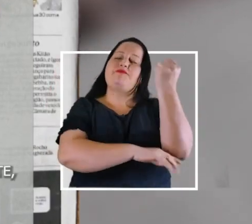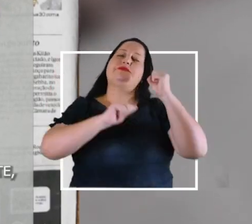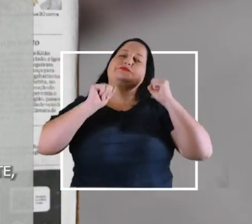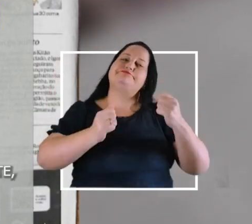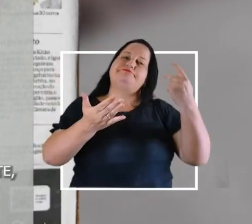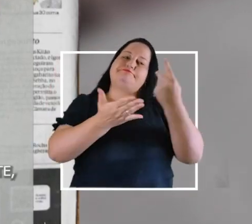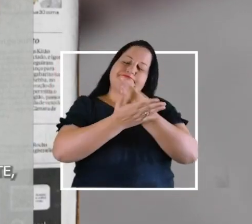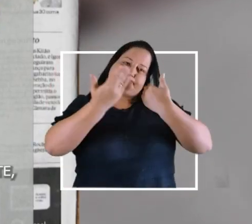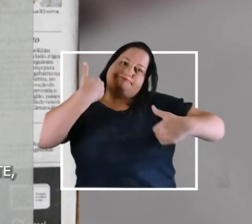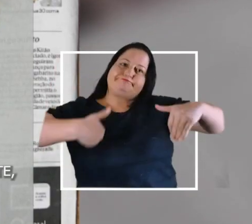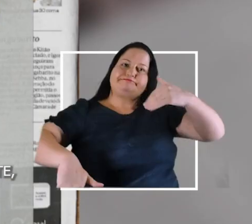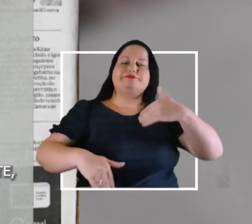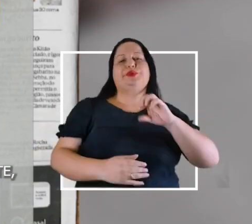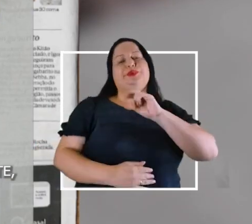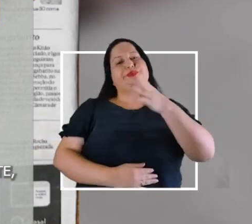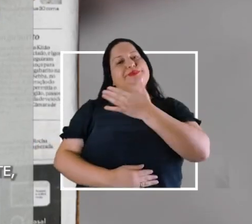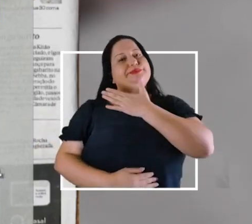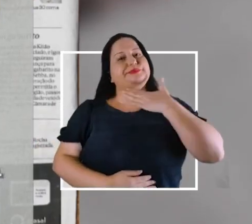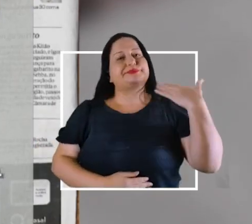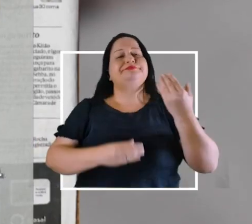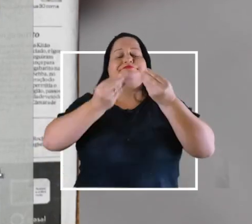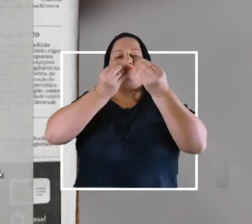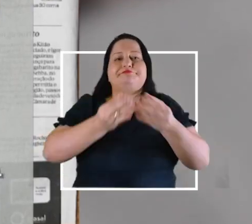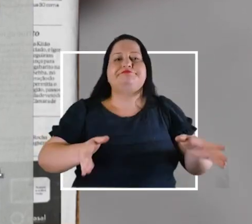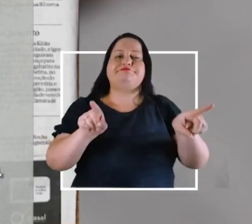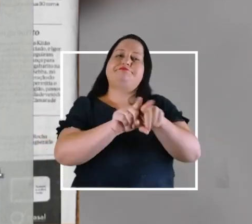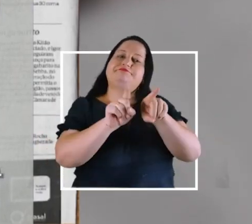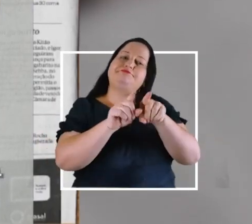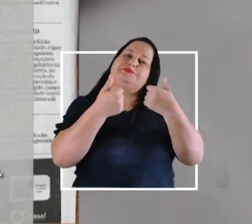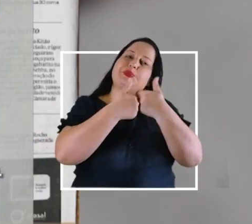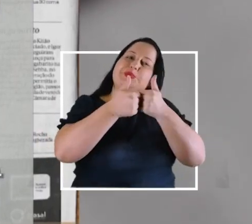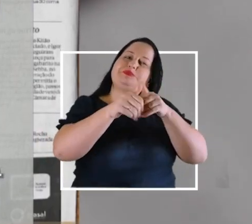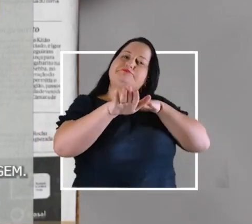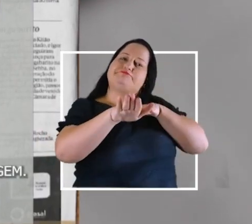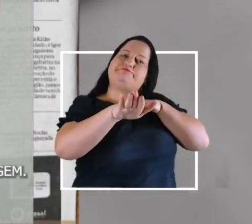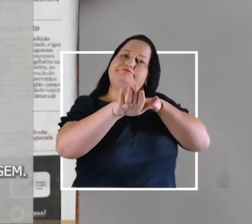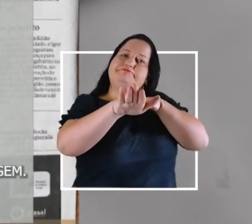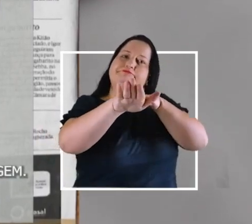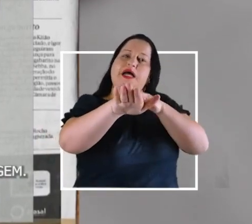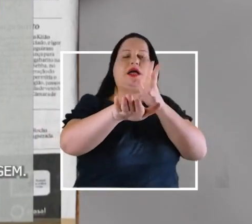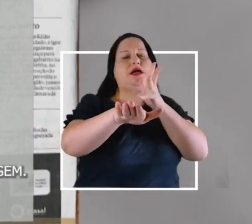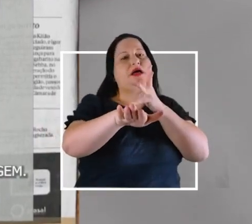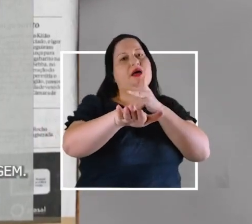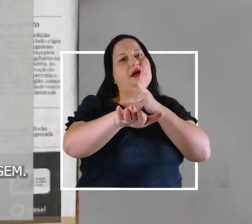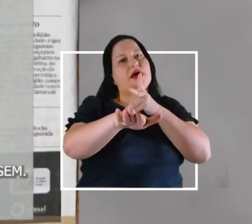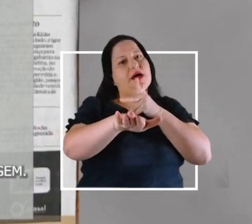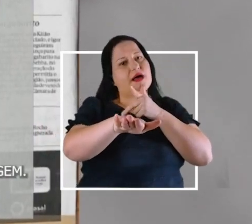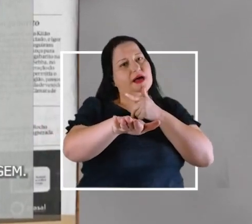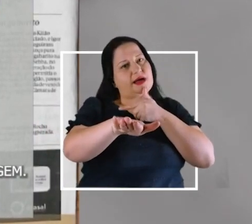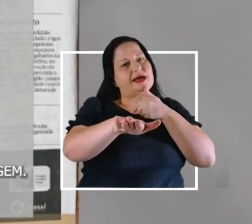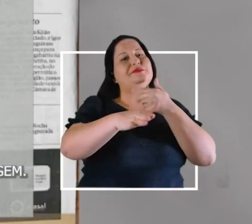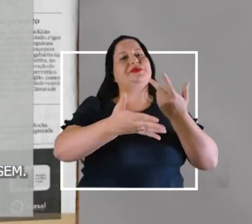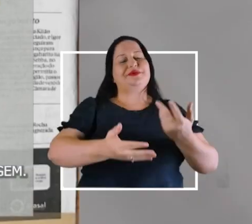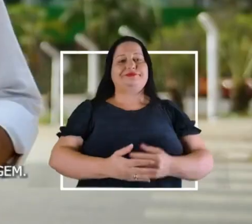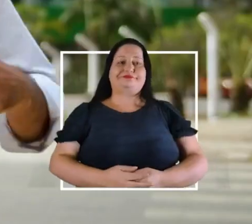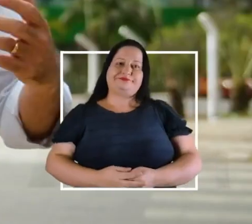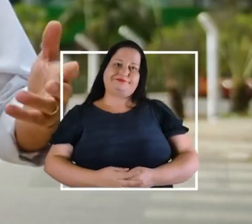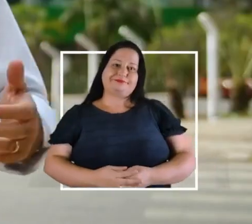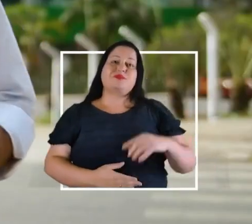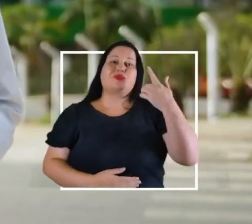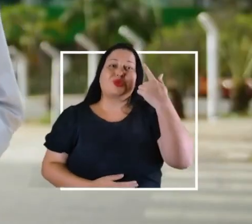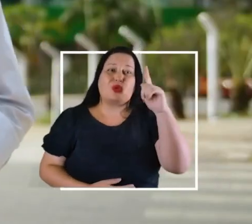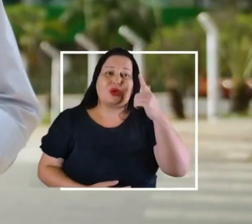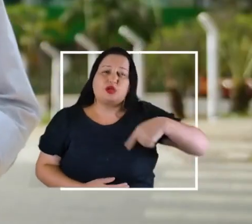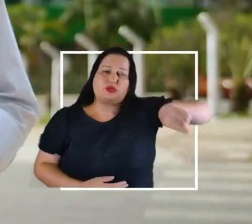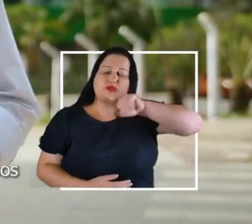graves que podem incapacitar ou levar à morte. Prejuízo para o transporte coletivo vai aumentar a demora em tempo de viagem. A